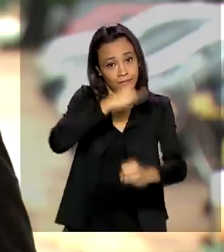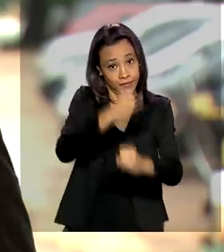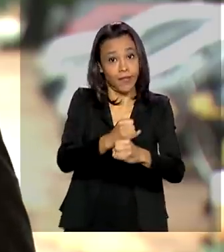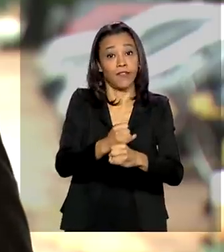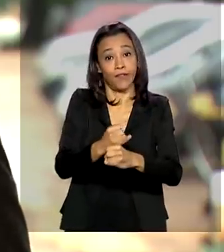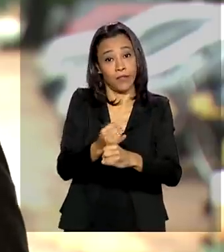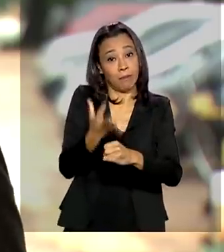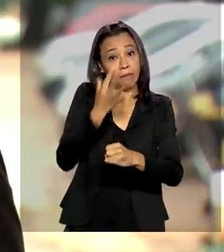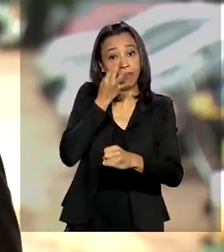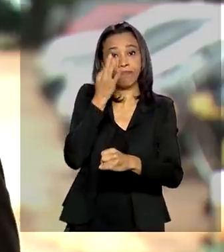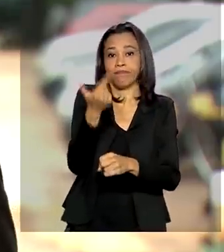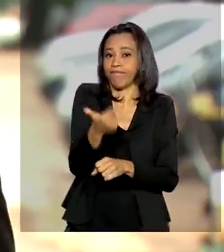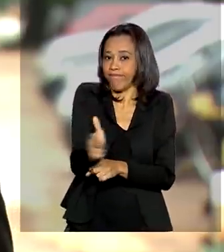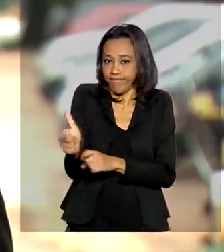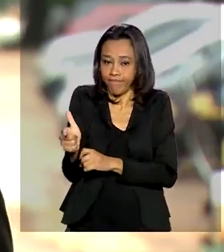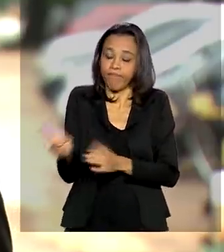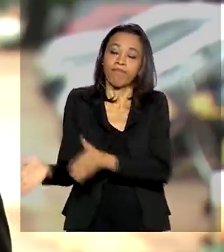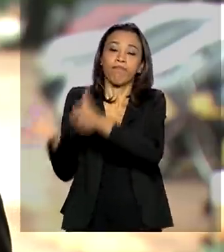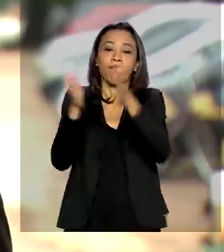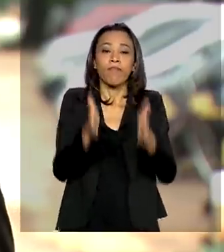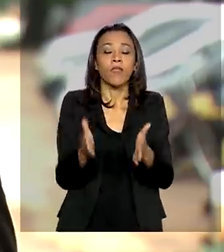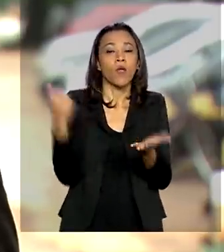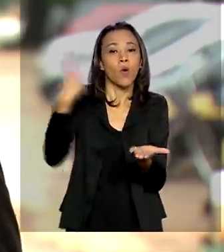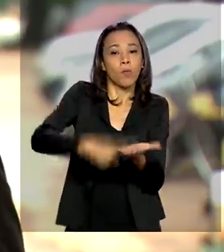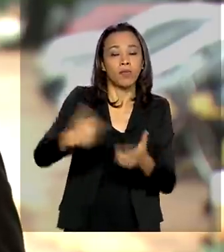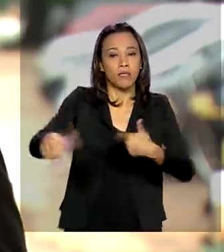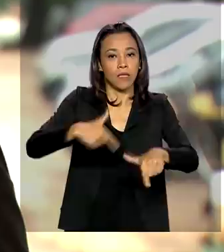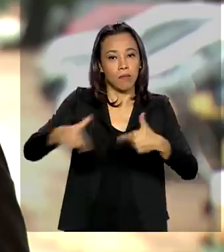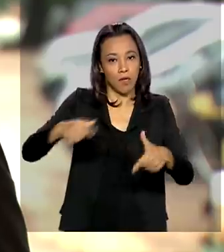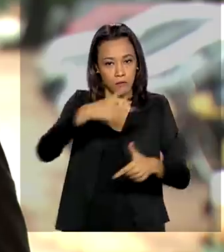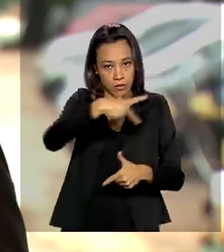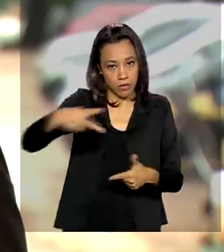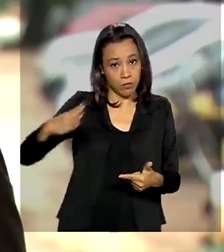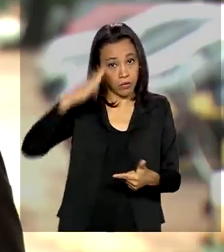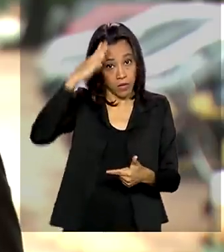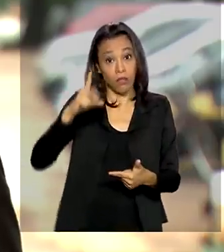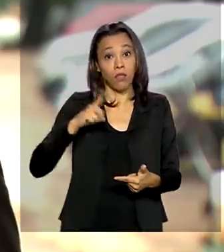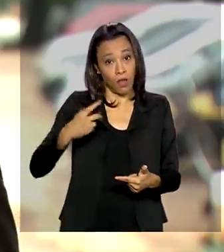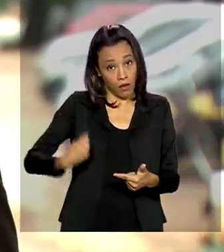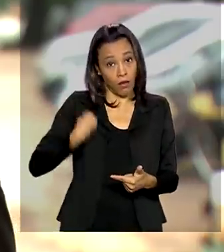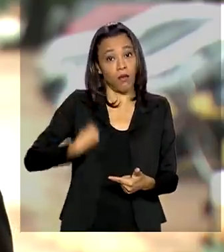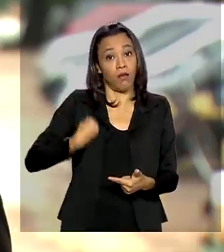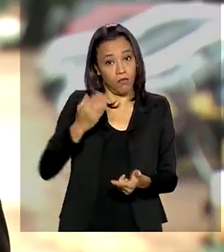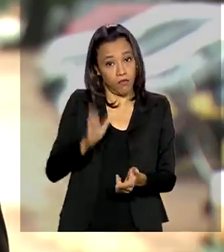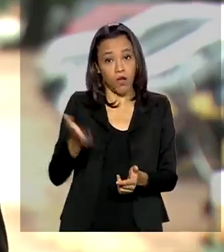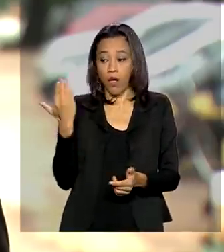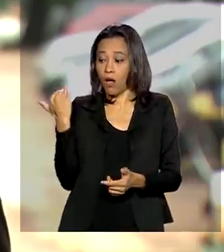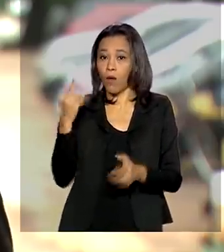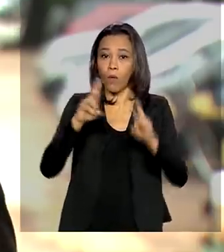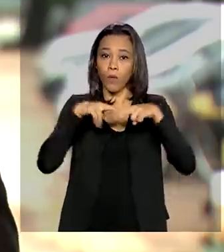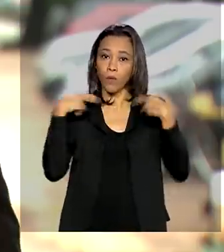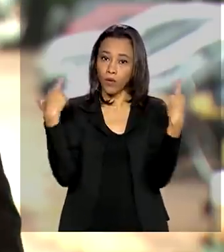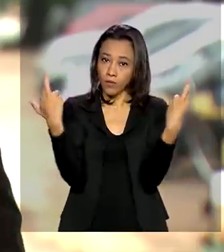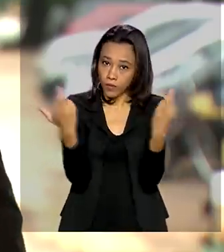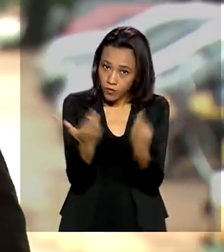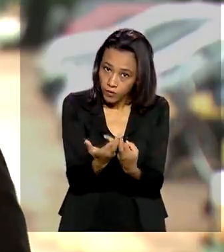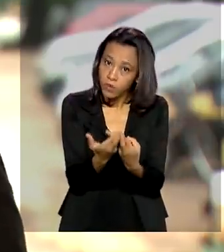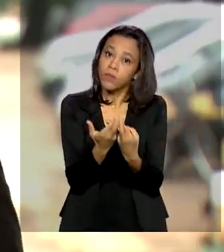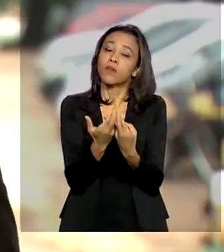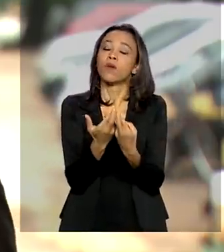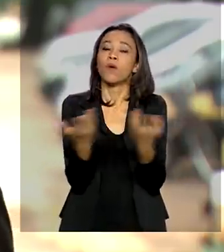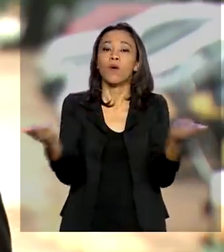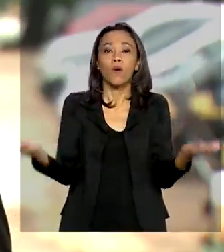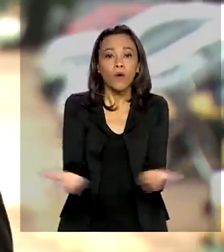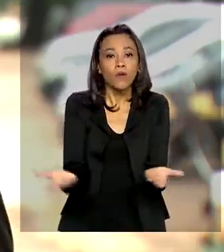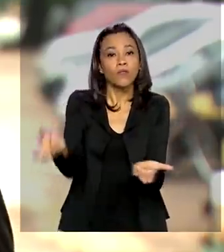agenda do presidente Jair Bolsonaro para hoje, ele se reuniu já nesta manhã com o ministro do Meio Ambiente, Ricardo Salles, e ainda nesta